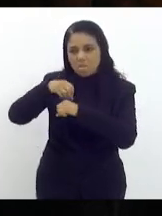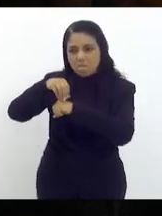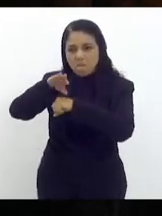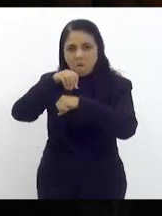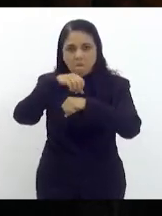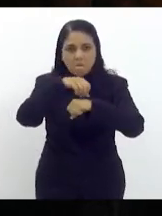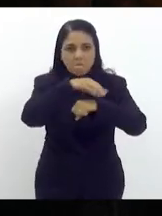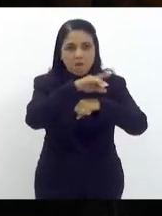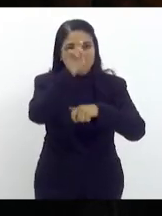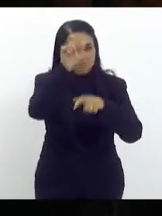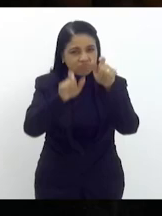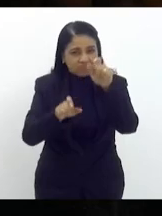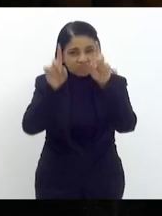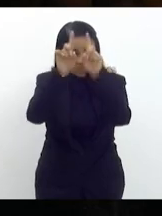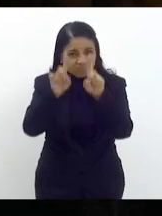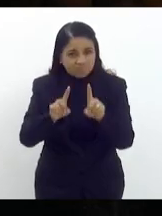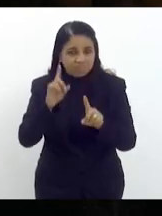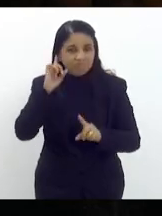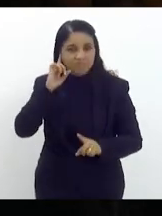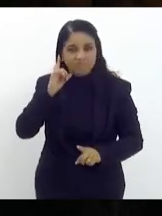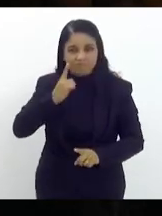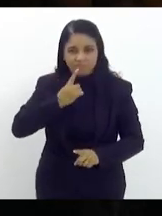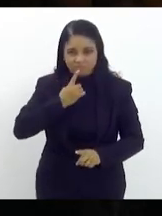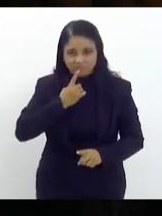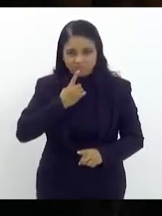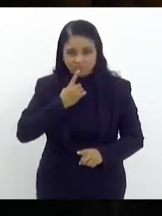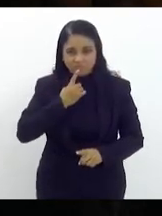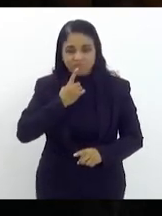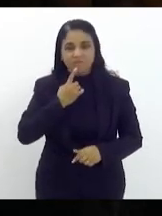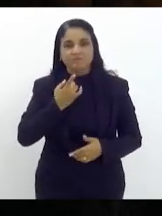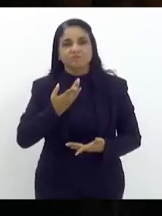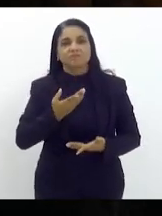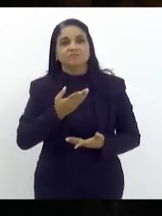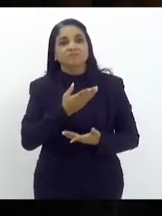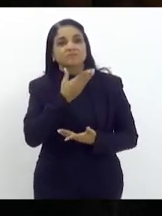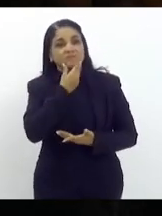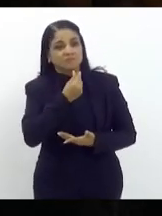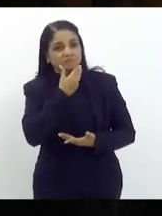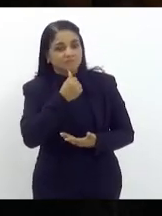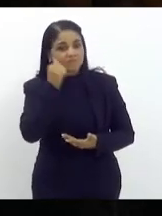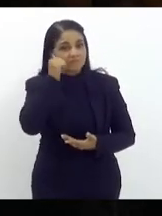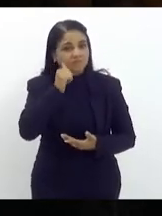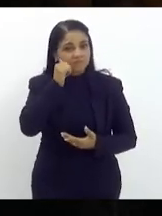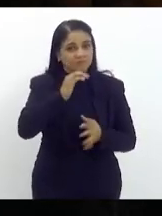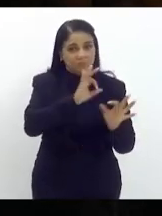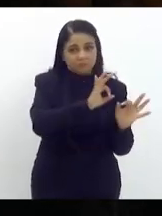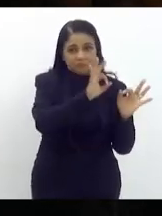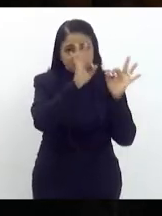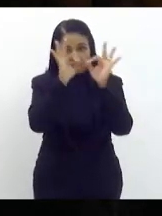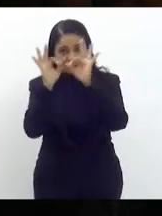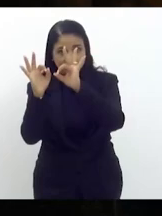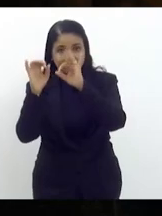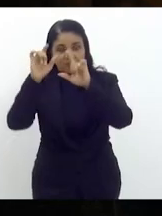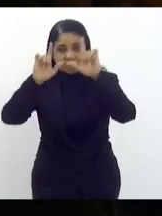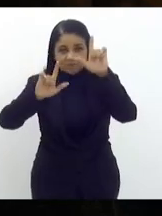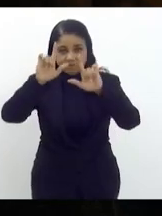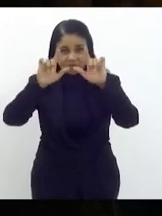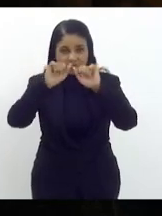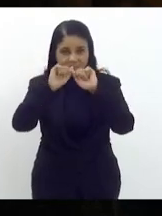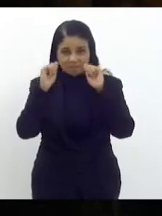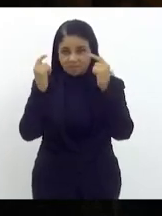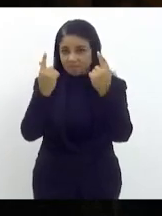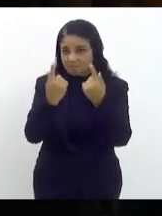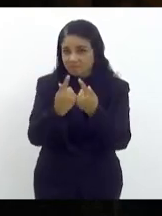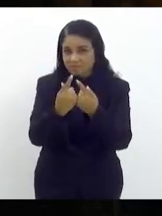deficientes auditivos senhoras e senhores telespectadores da TV da TV